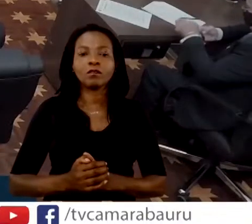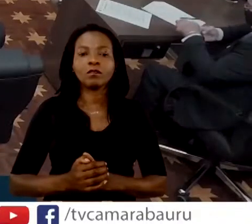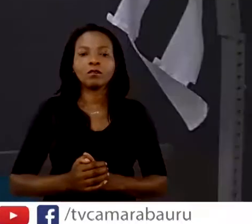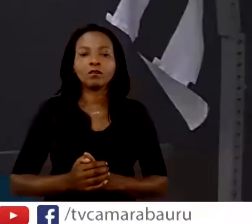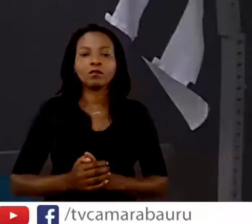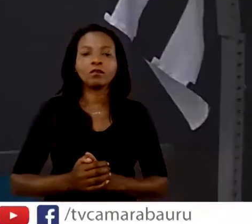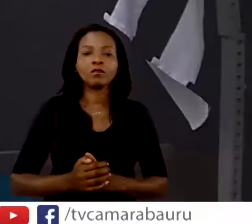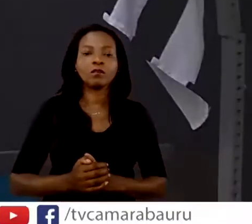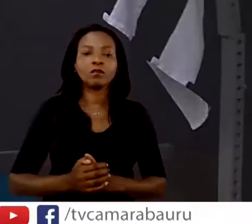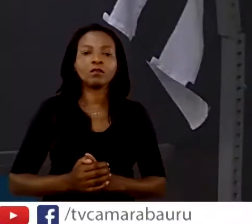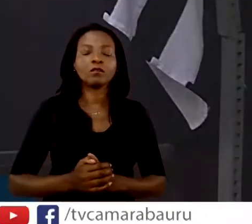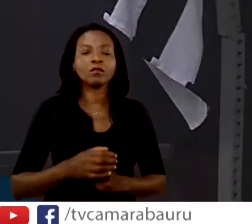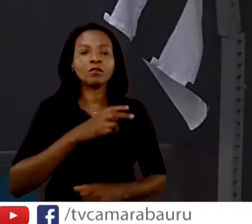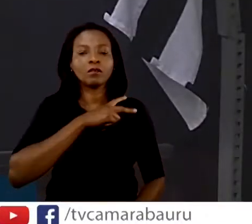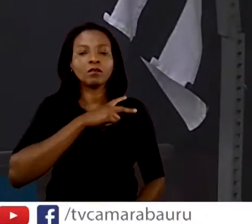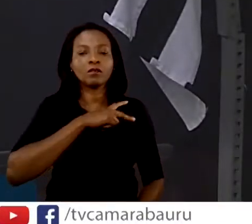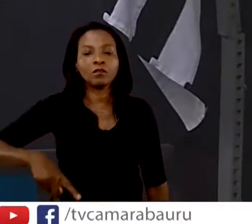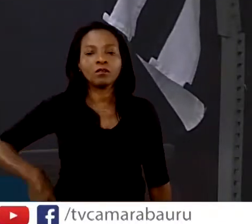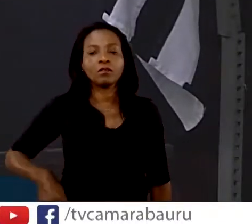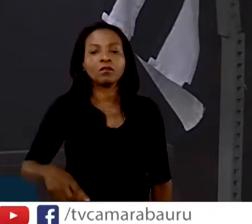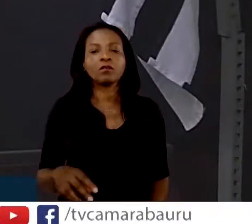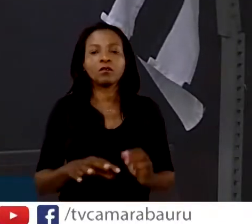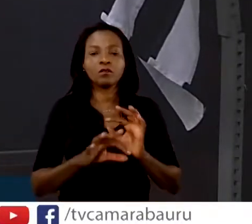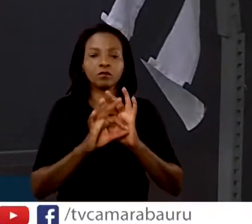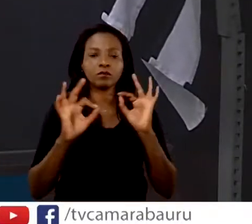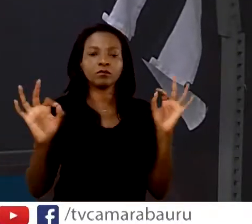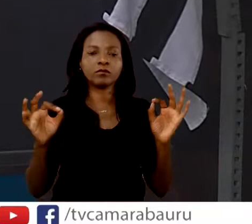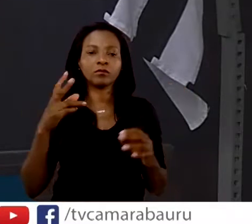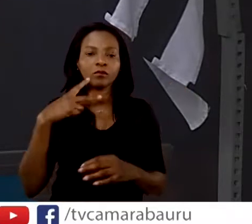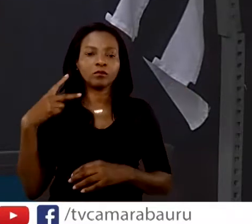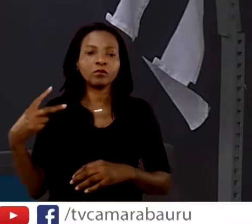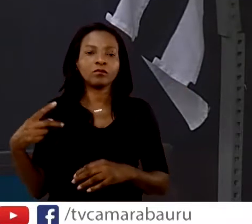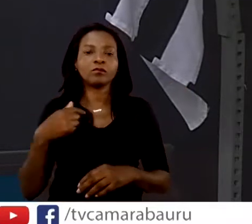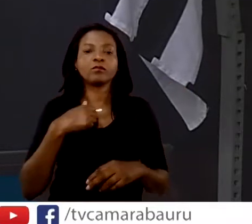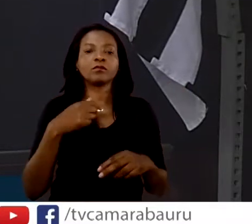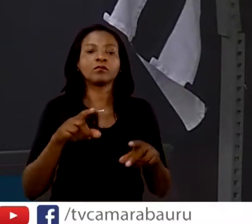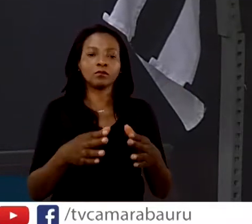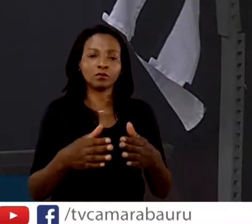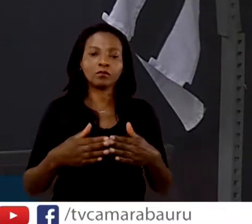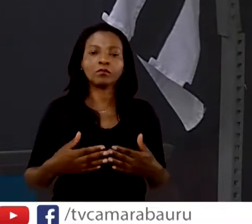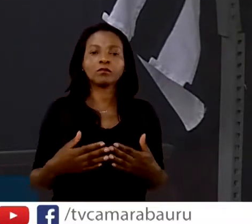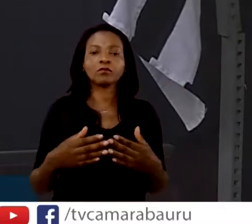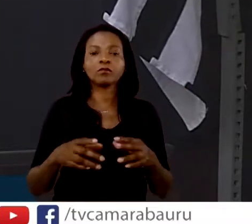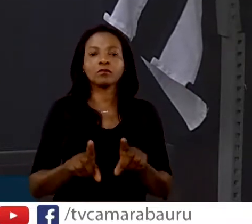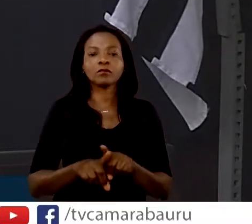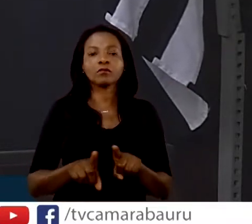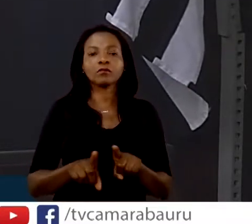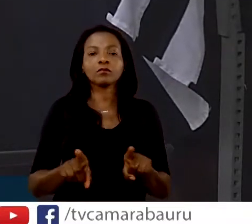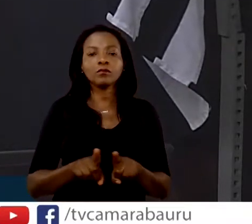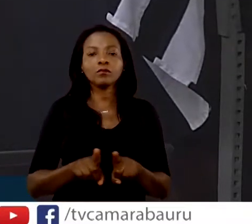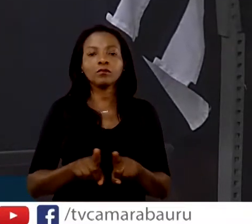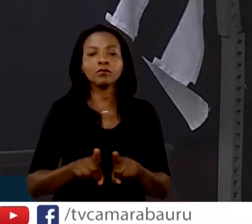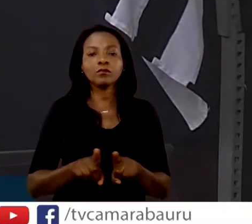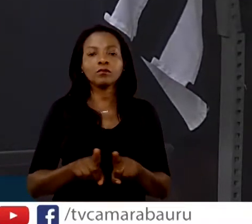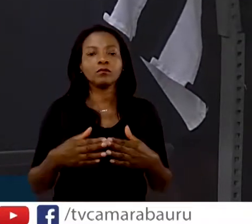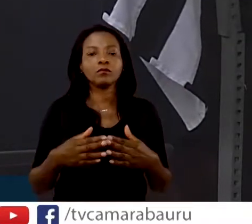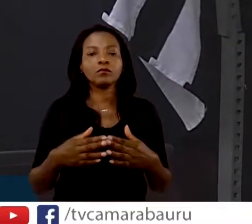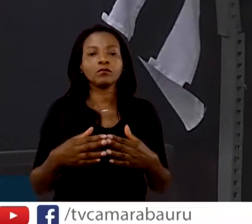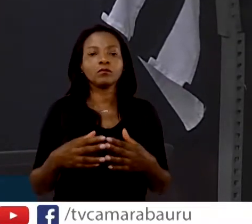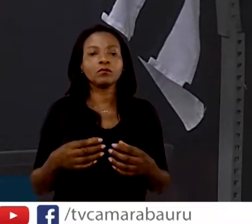Senhor presidente, nobres vereadores, eu também vou pedir licença, eu vou estar tirando